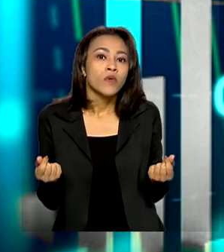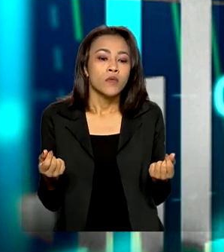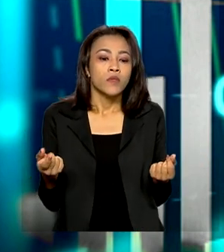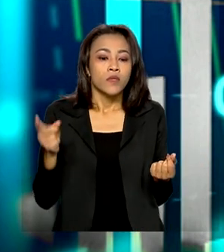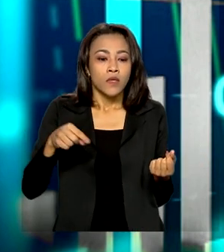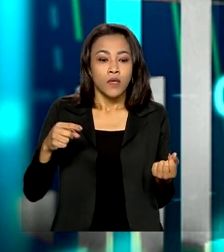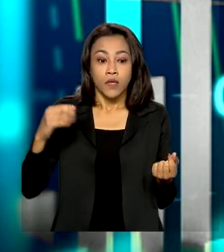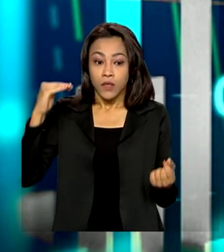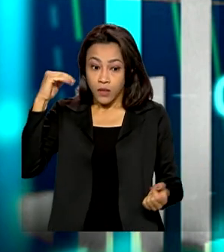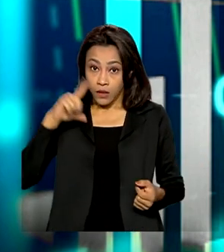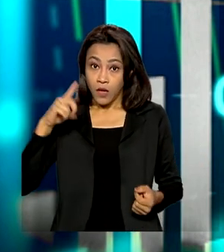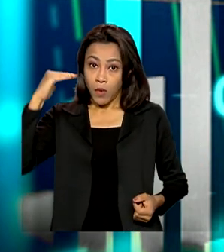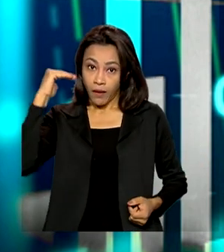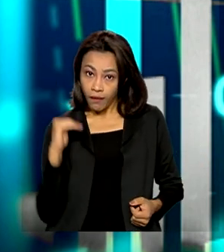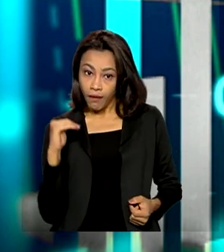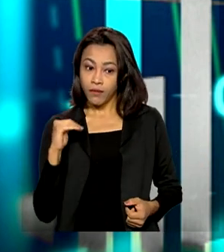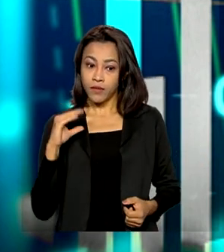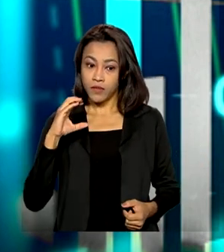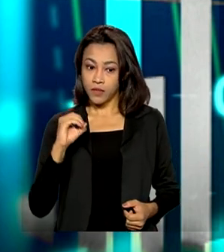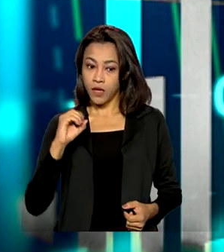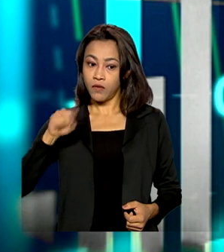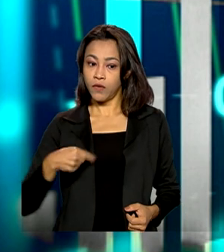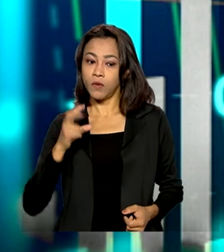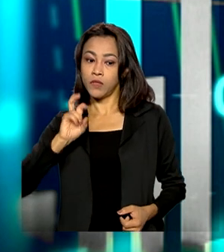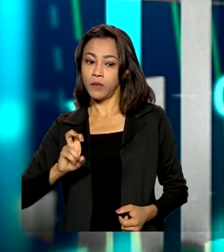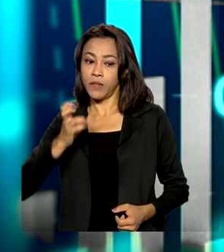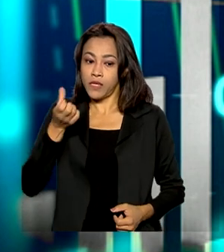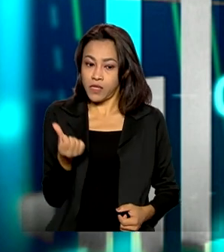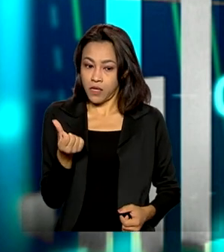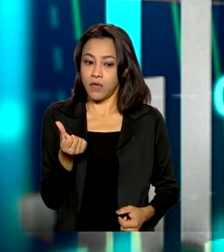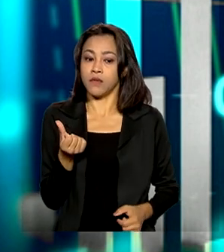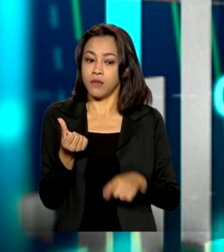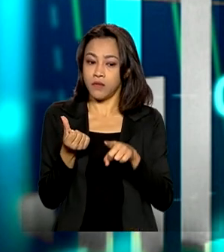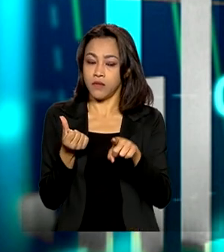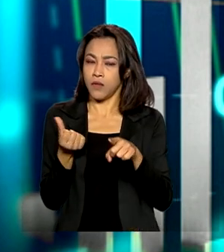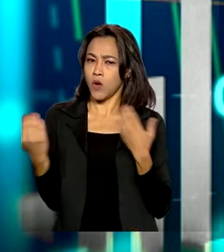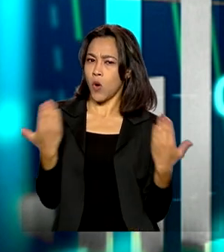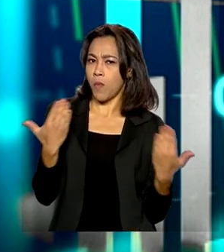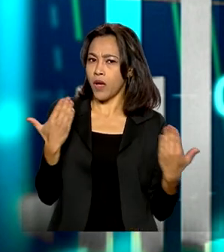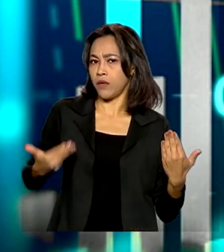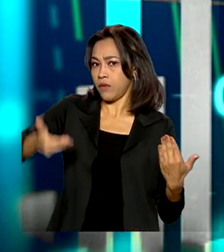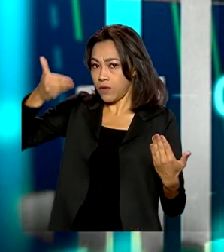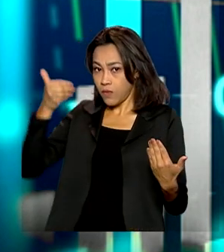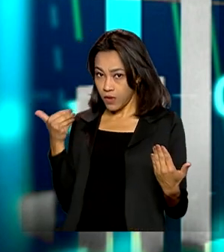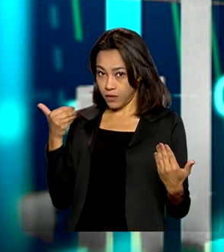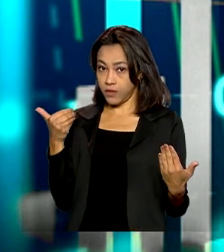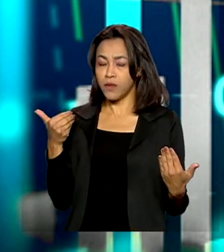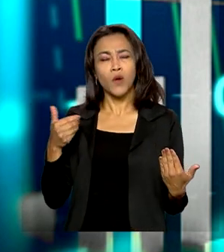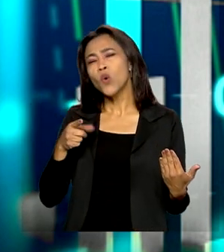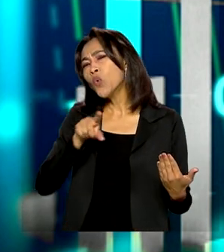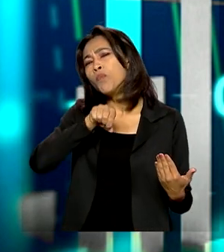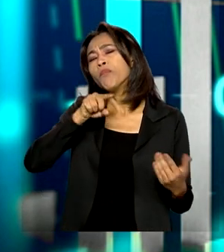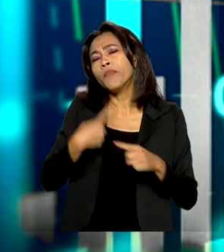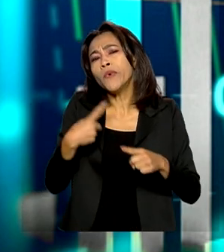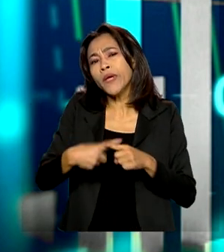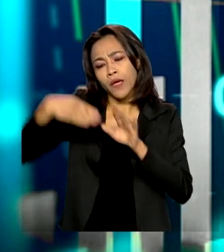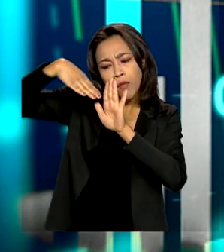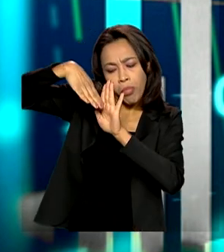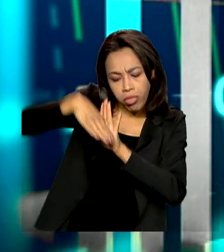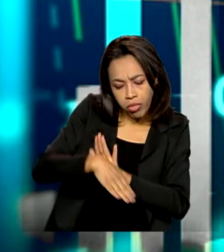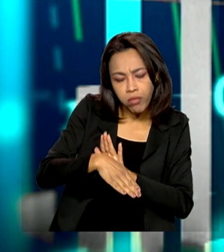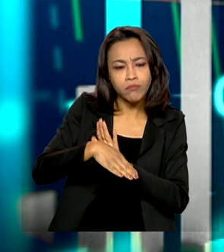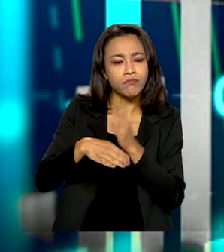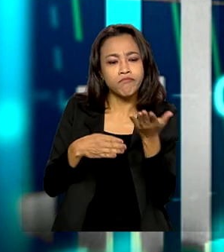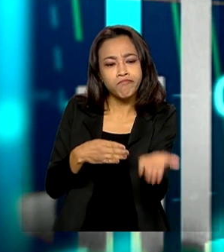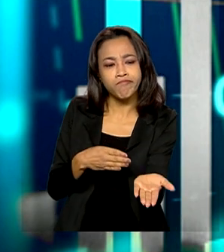,56 pontos em relação ao resultado anterior. Quais os principais responsáveis pela queda do IPCA